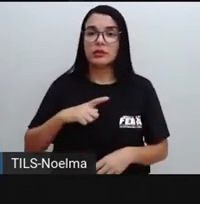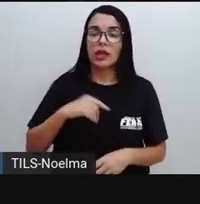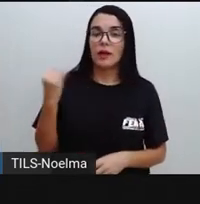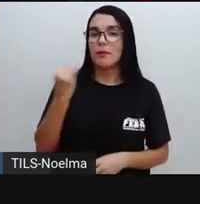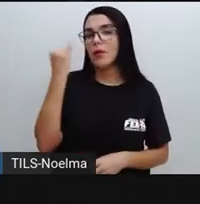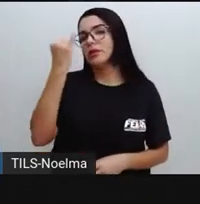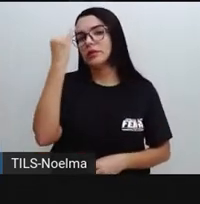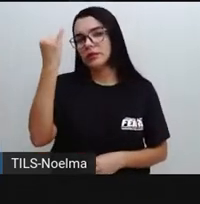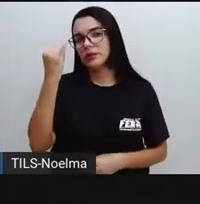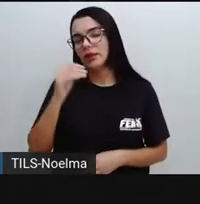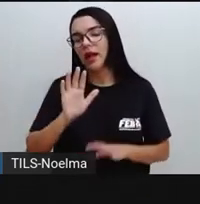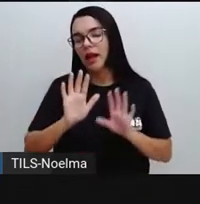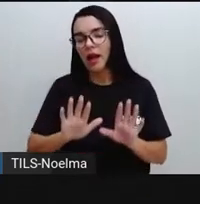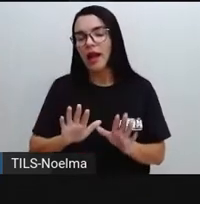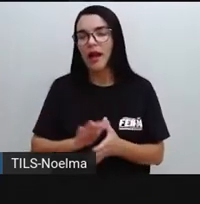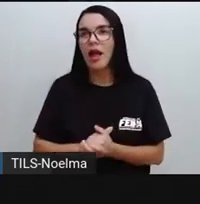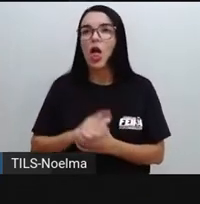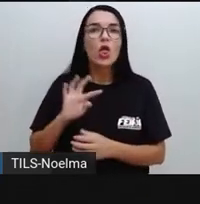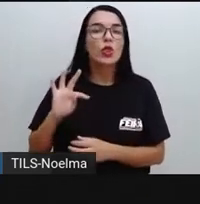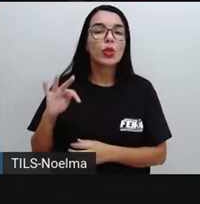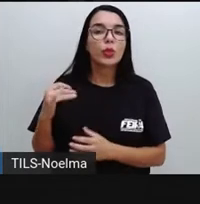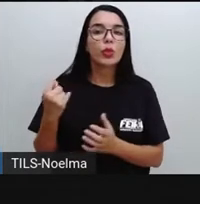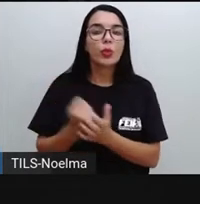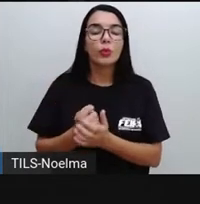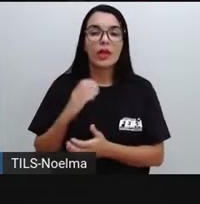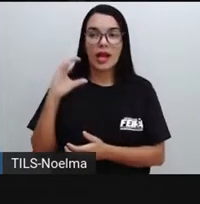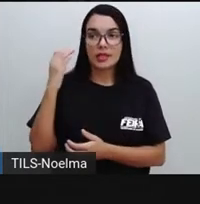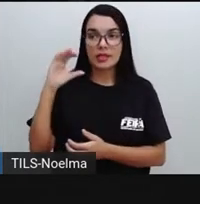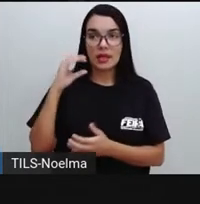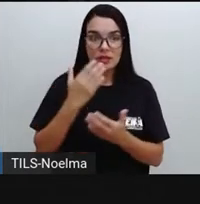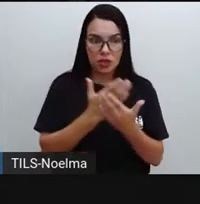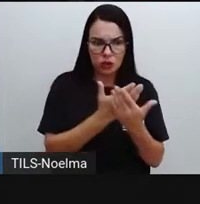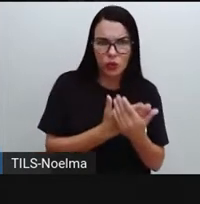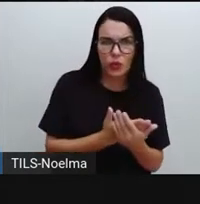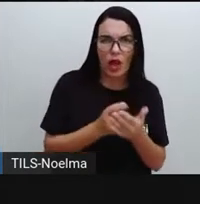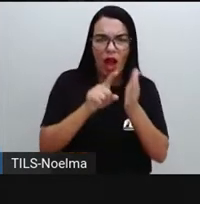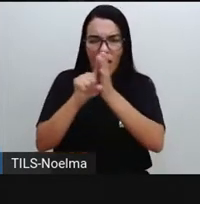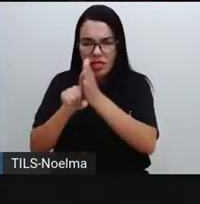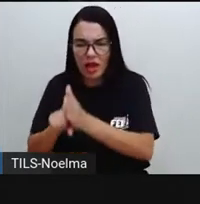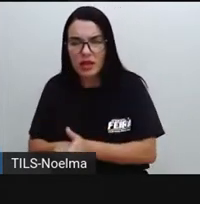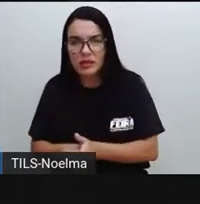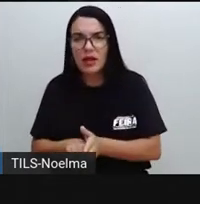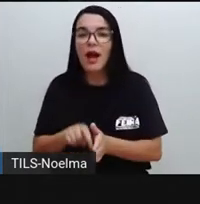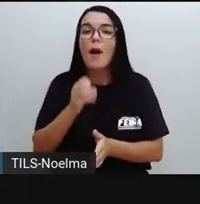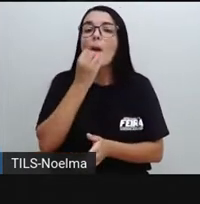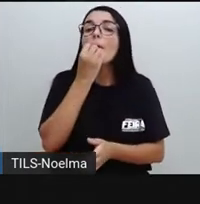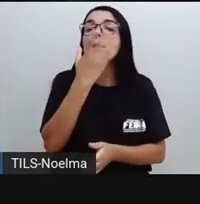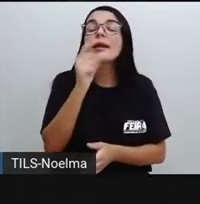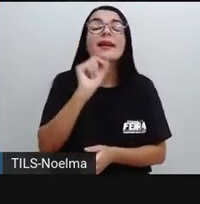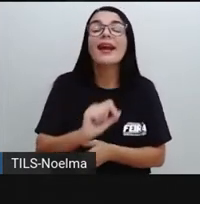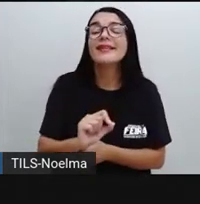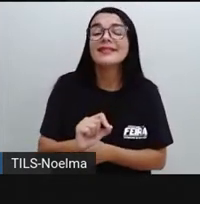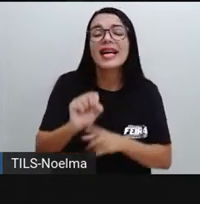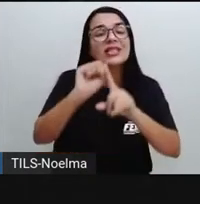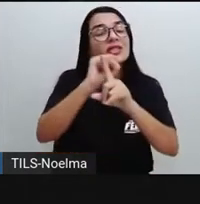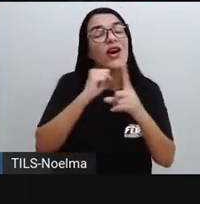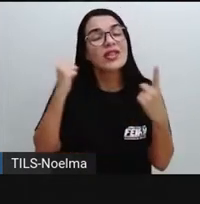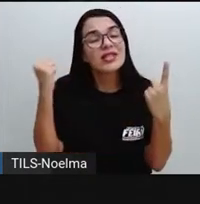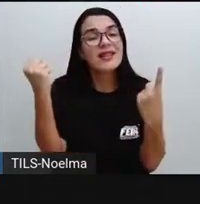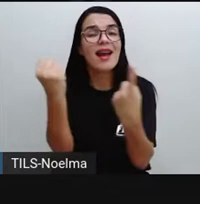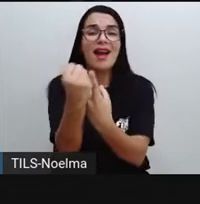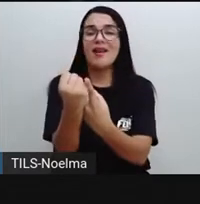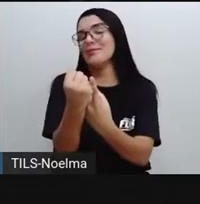ela estuda, ela analisa, é para um bem social. Então, nada mais justo de se divulgar, né? O